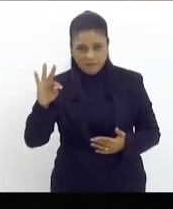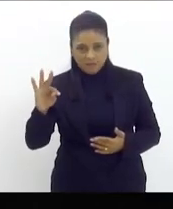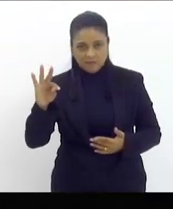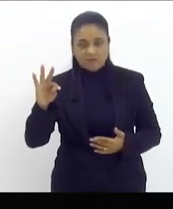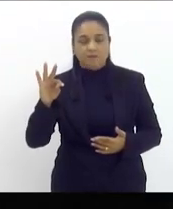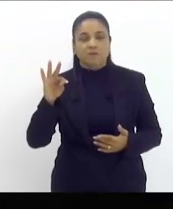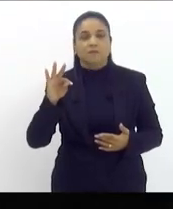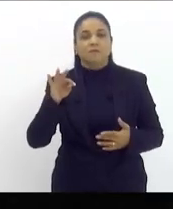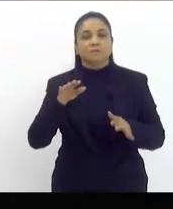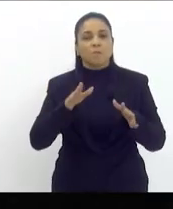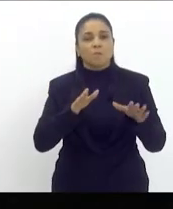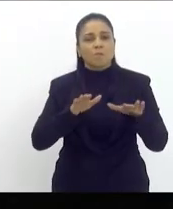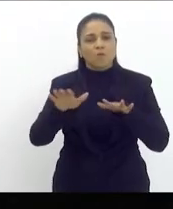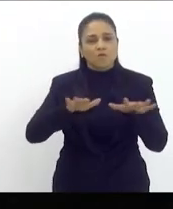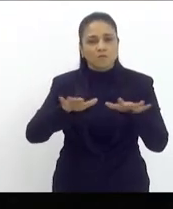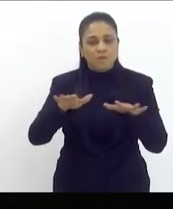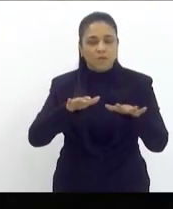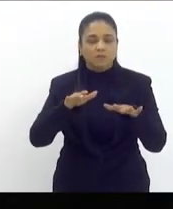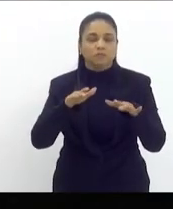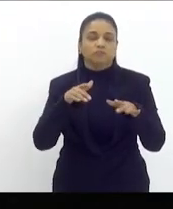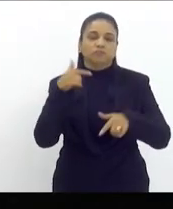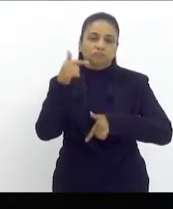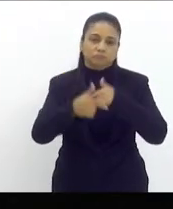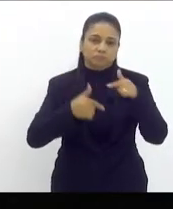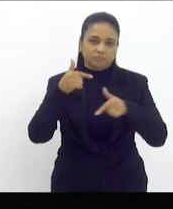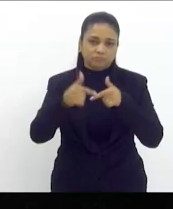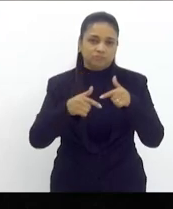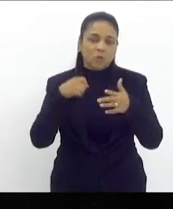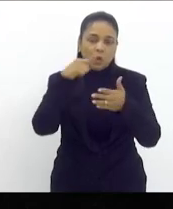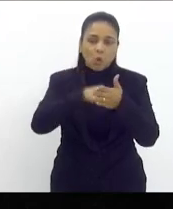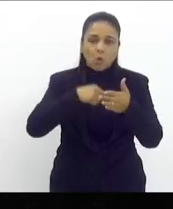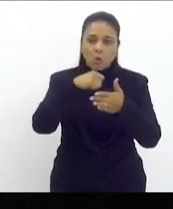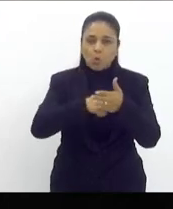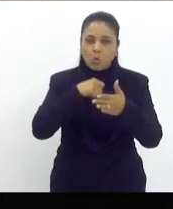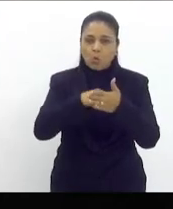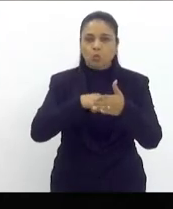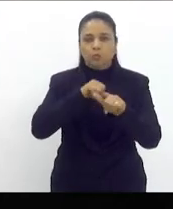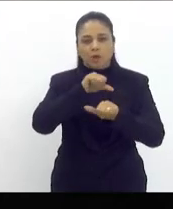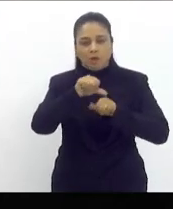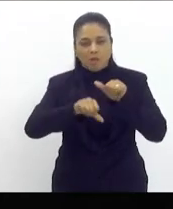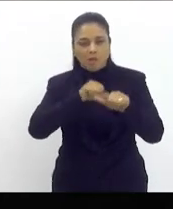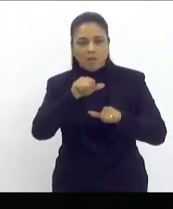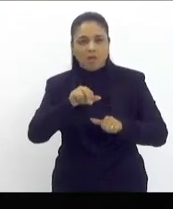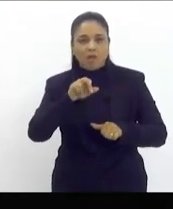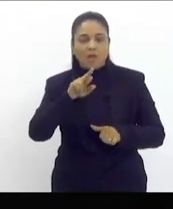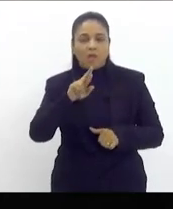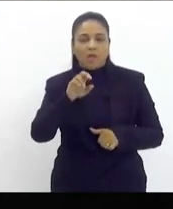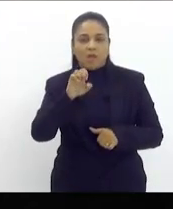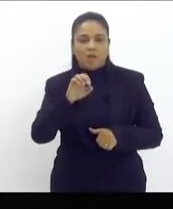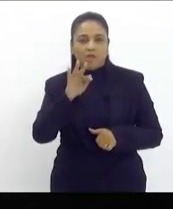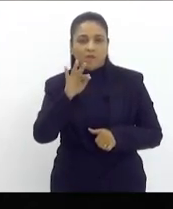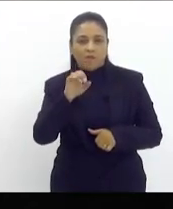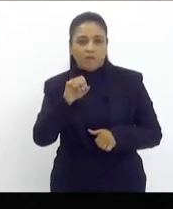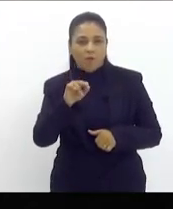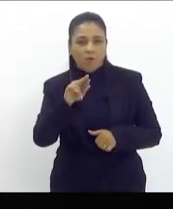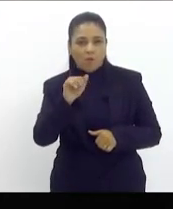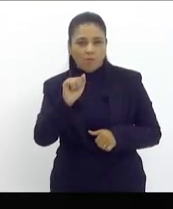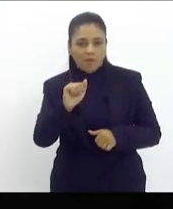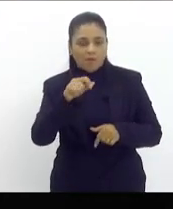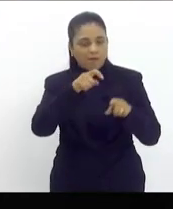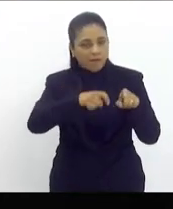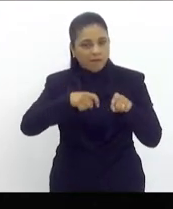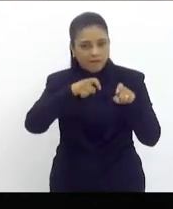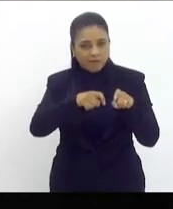trabalhadores que lutam pela reforma agrária no Brasil mas não só isso é impressionante a